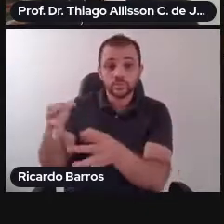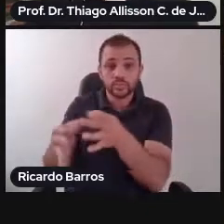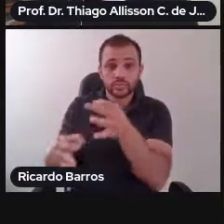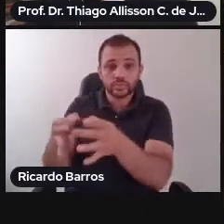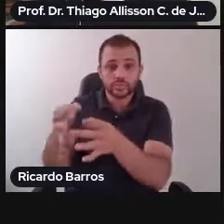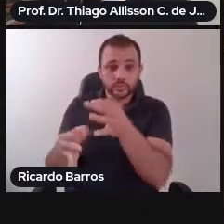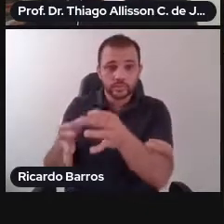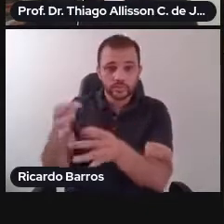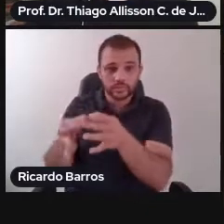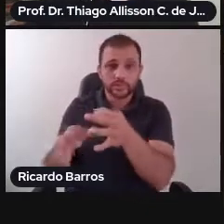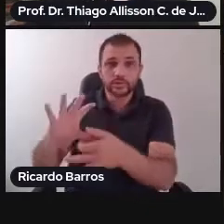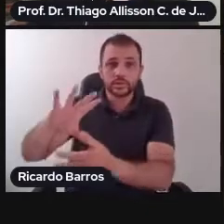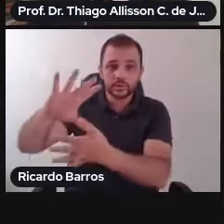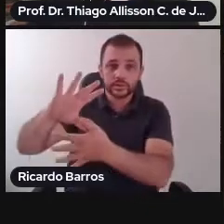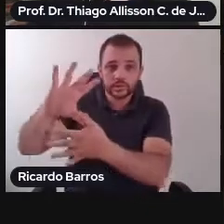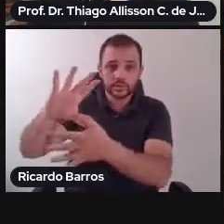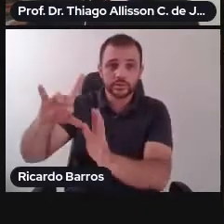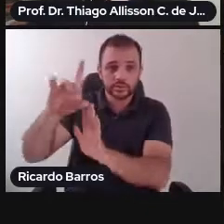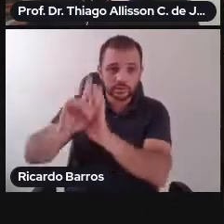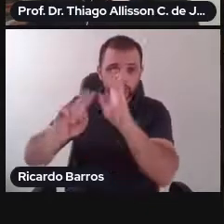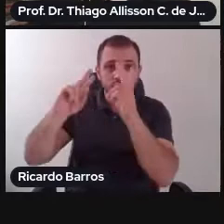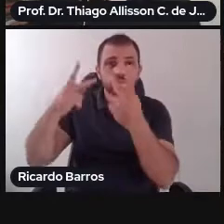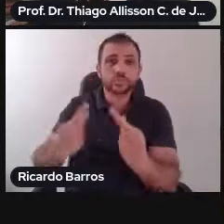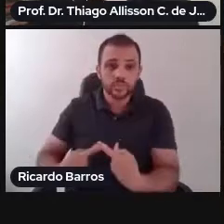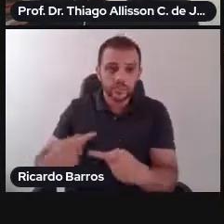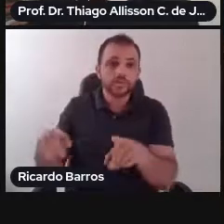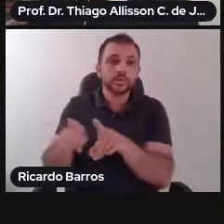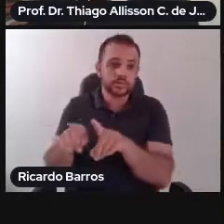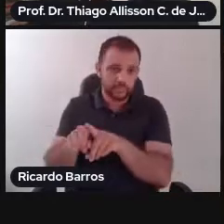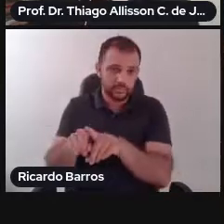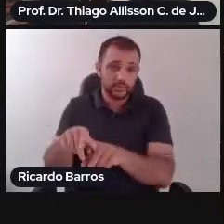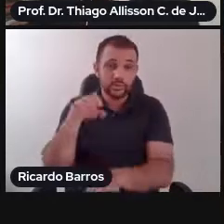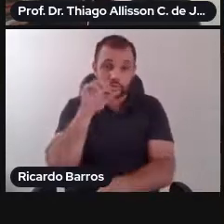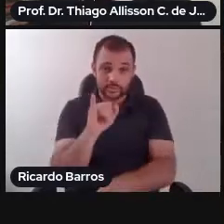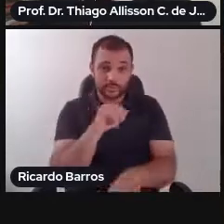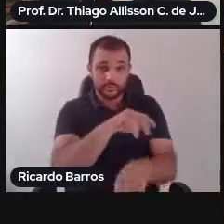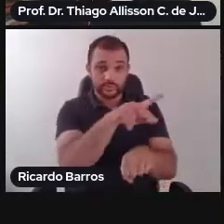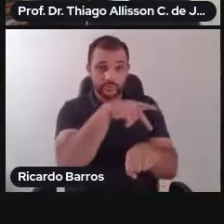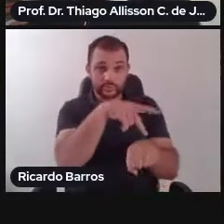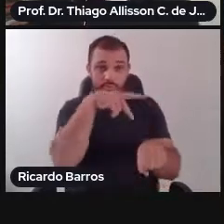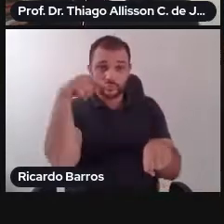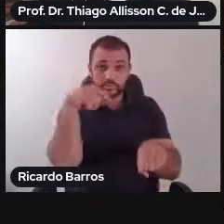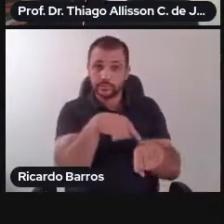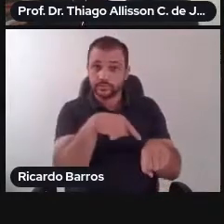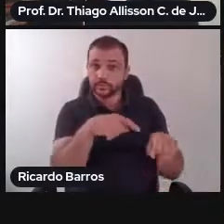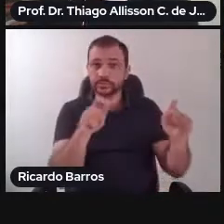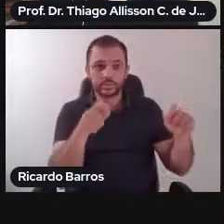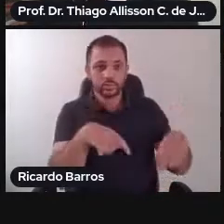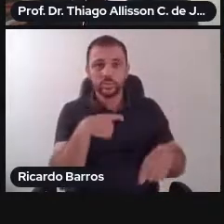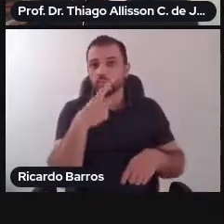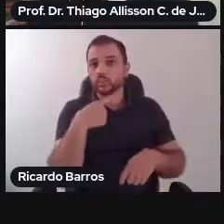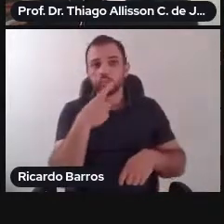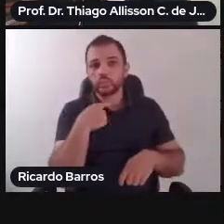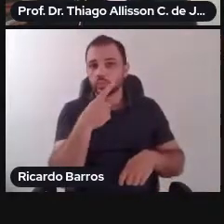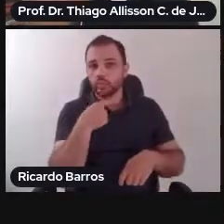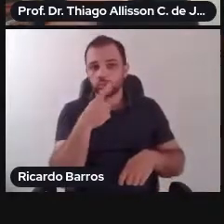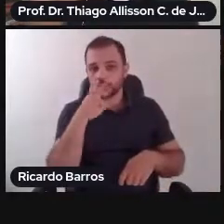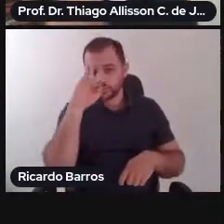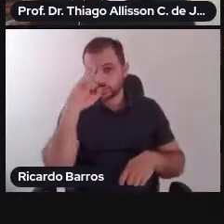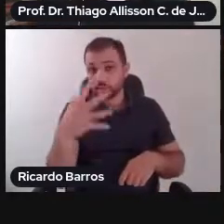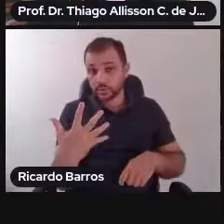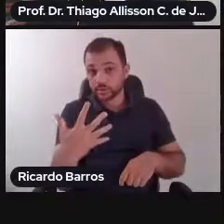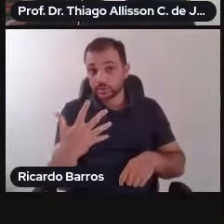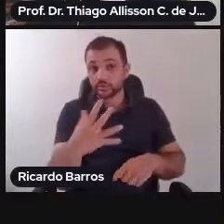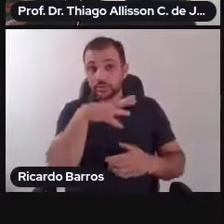suplementar, subsidiária, aquilo portanto que o Estado por inação ou de maneira inefetiva não conseguiu satisfazer